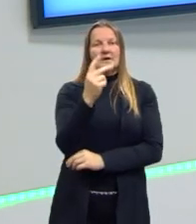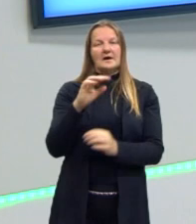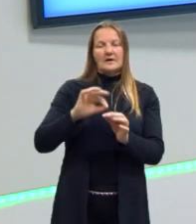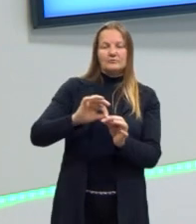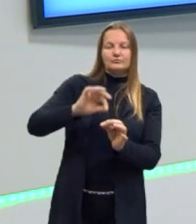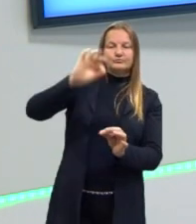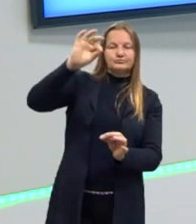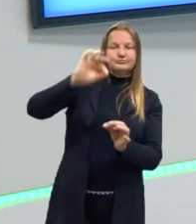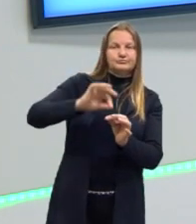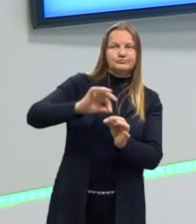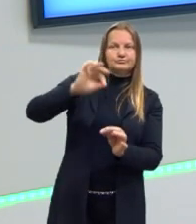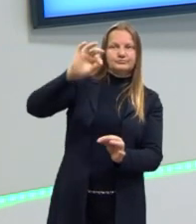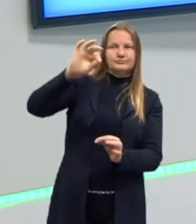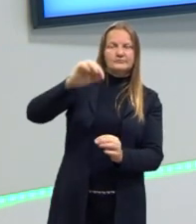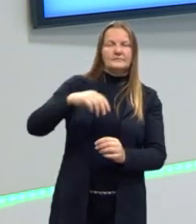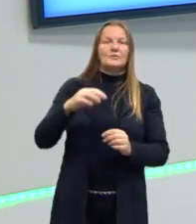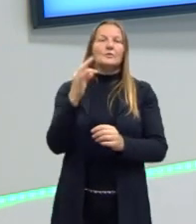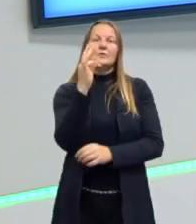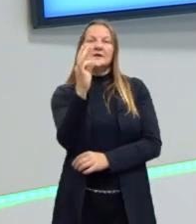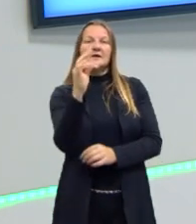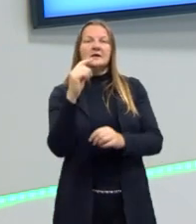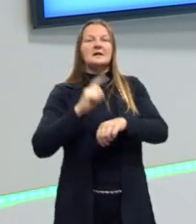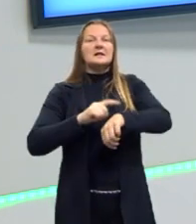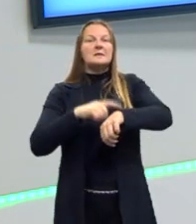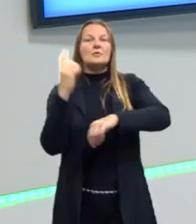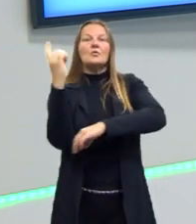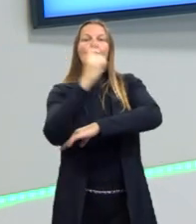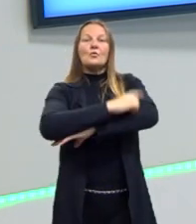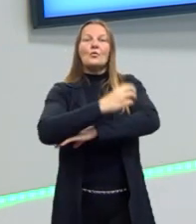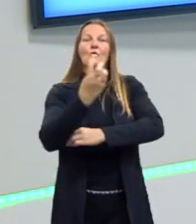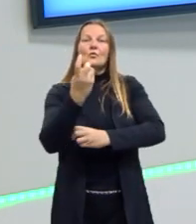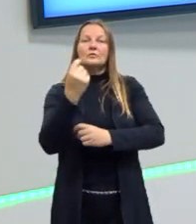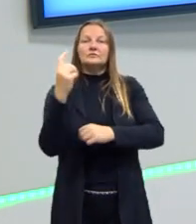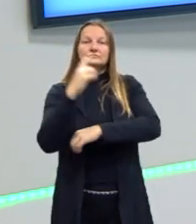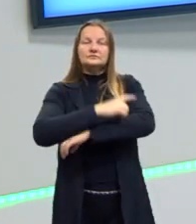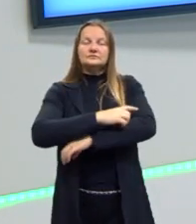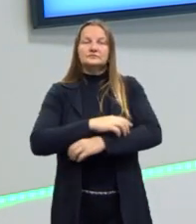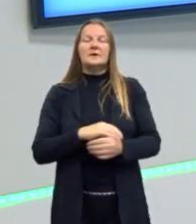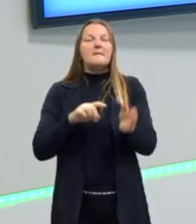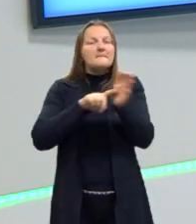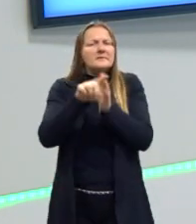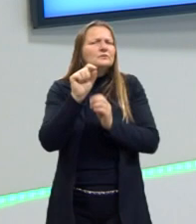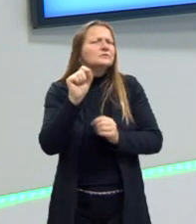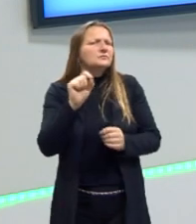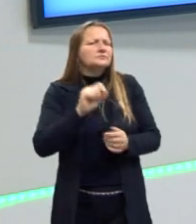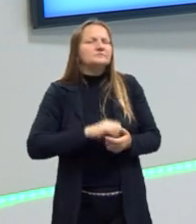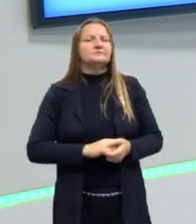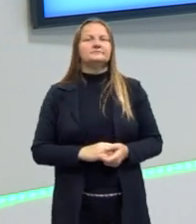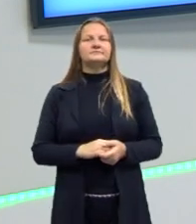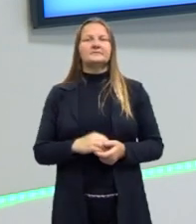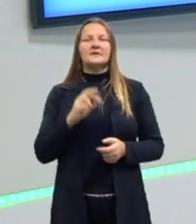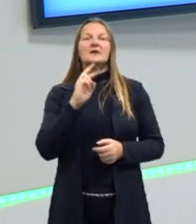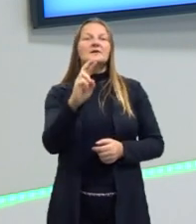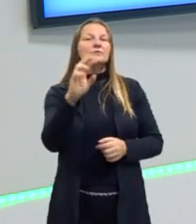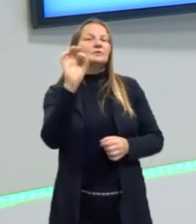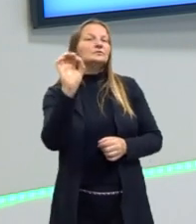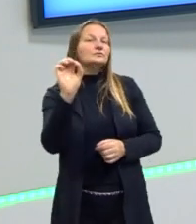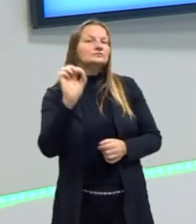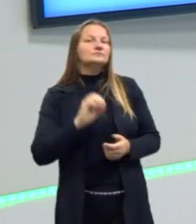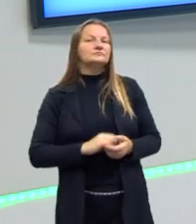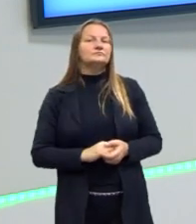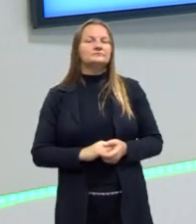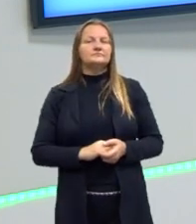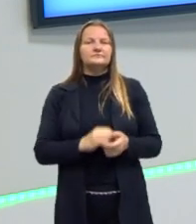altura em centímetro, o T que é o tempo em dia e a pergunta que nós buscamos responder então